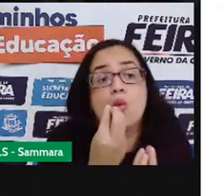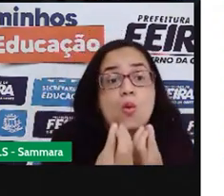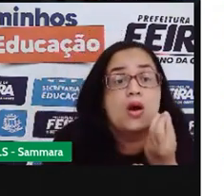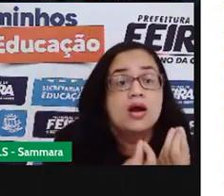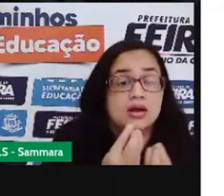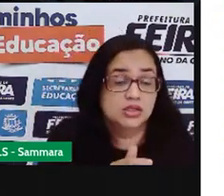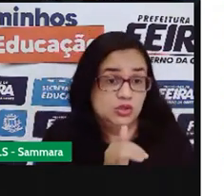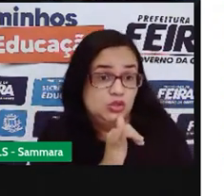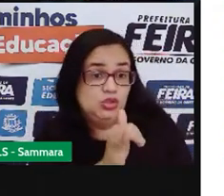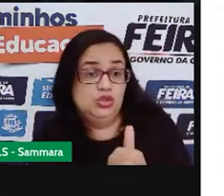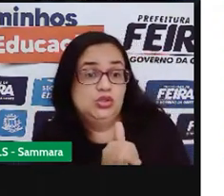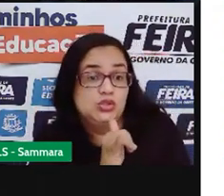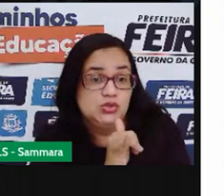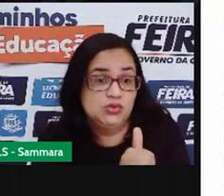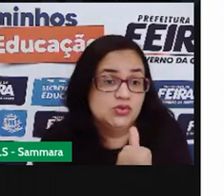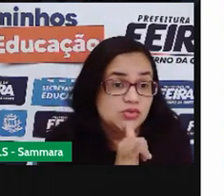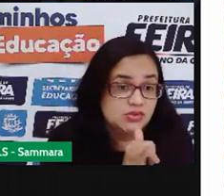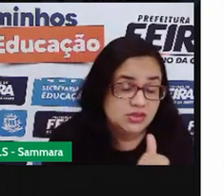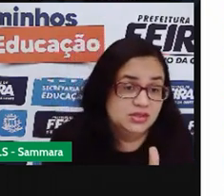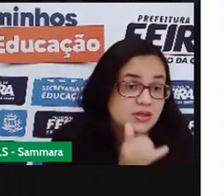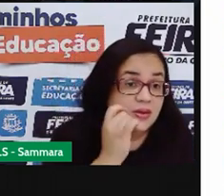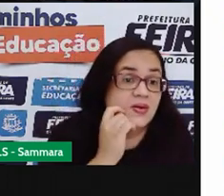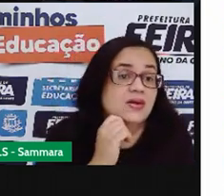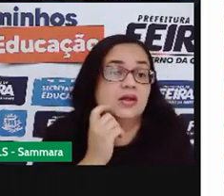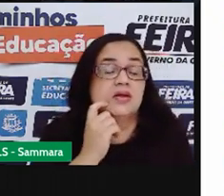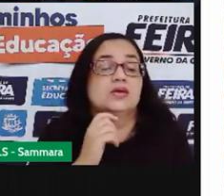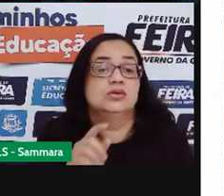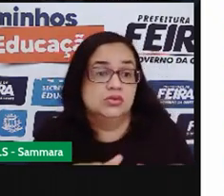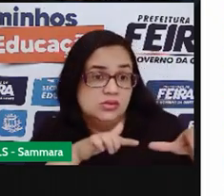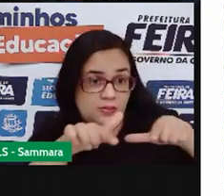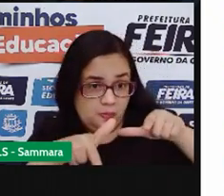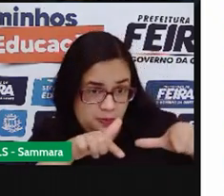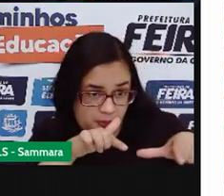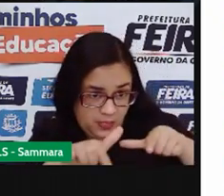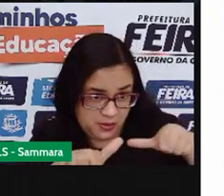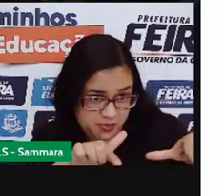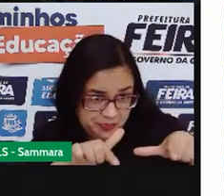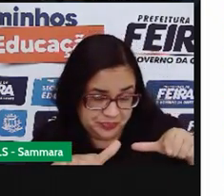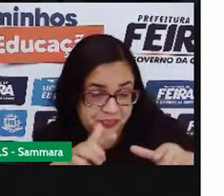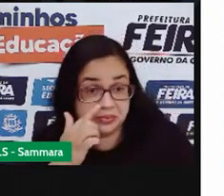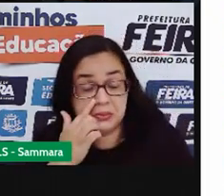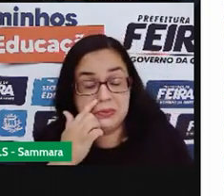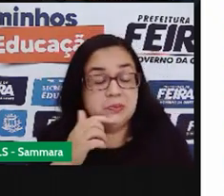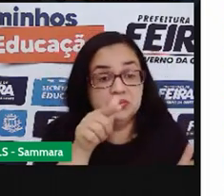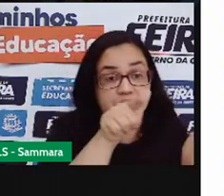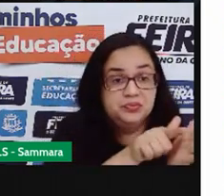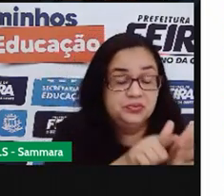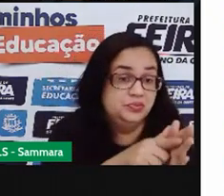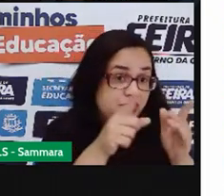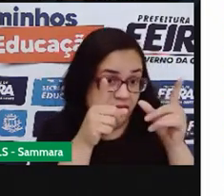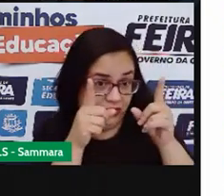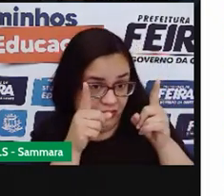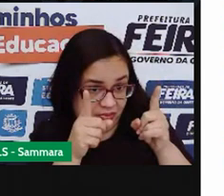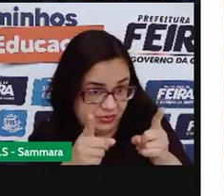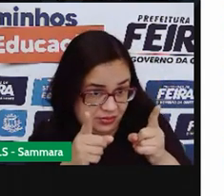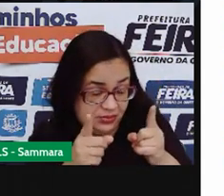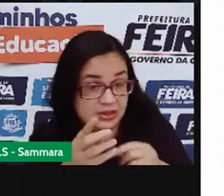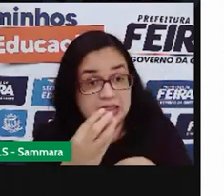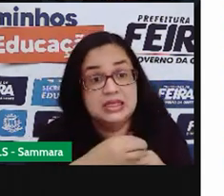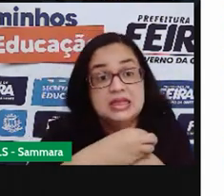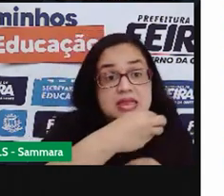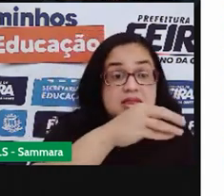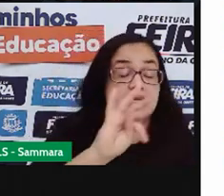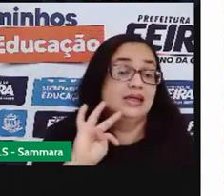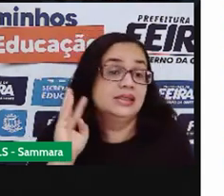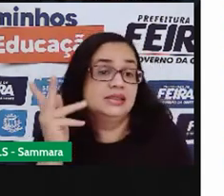divulgar o seu produto, o seu serviço, através dos panfletos que são entregues